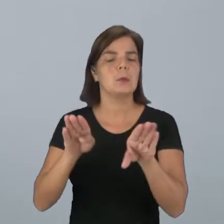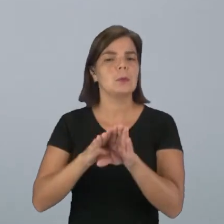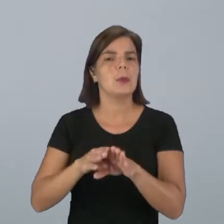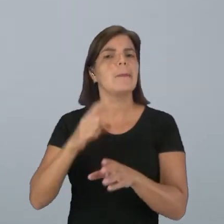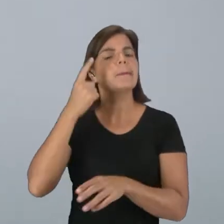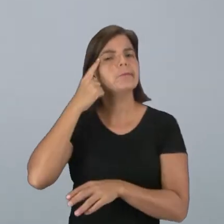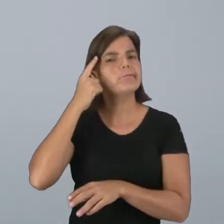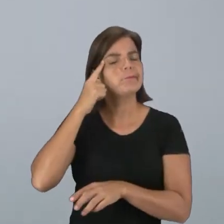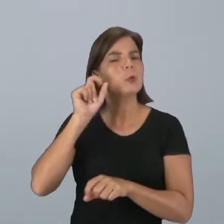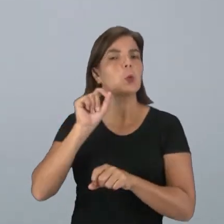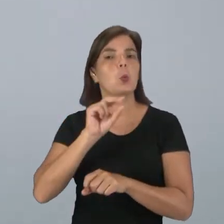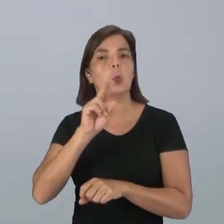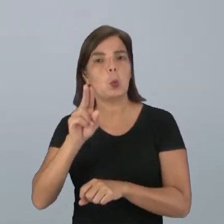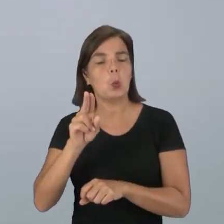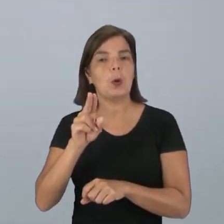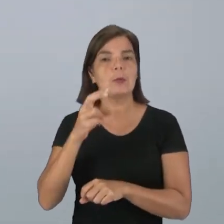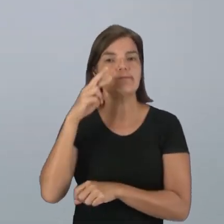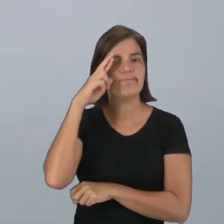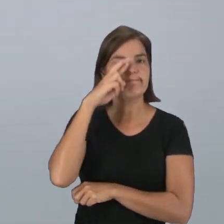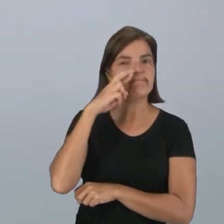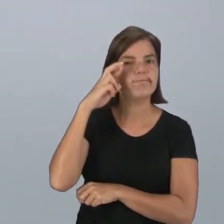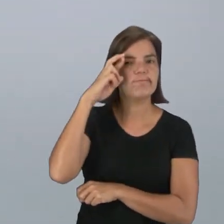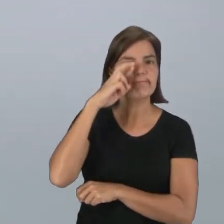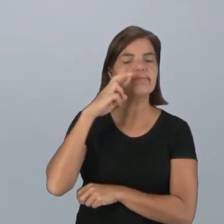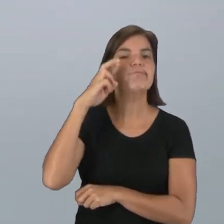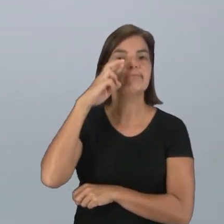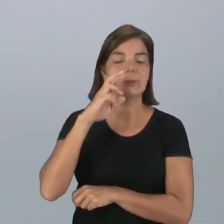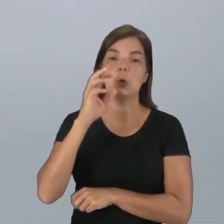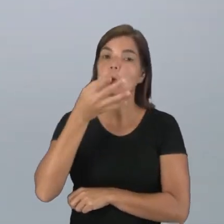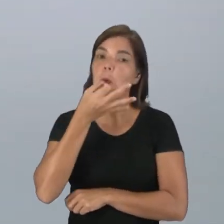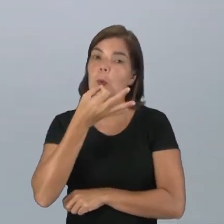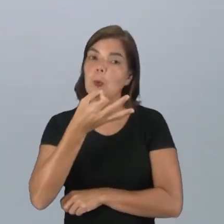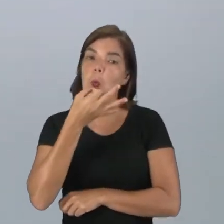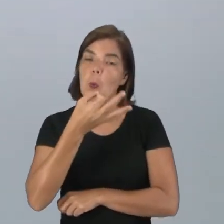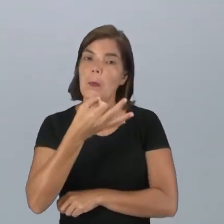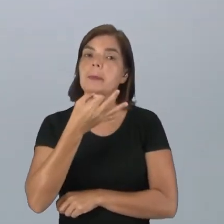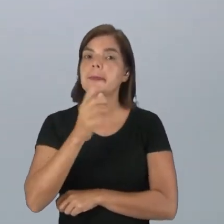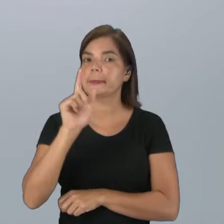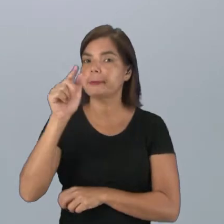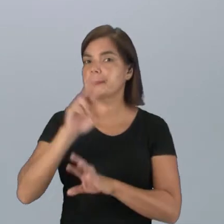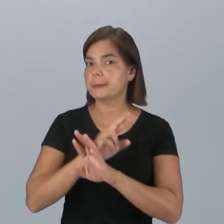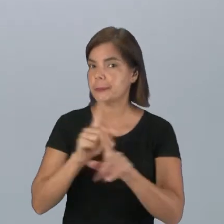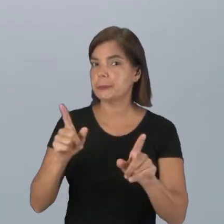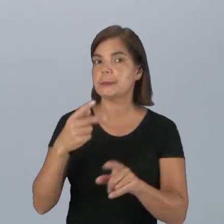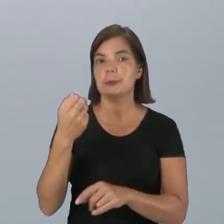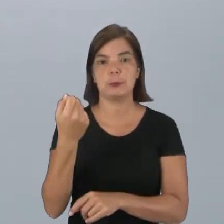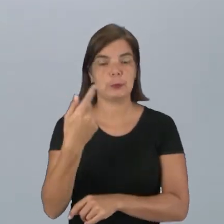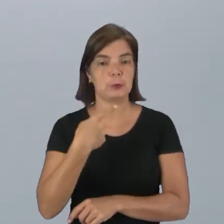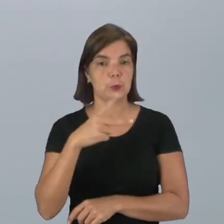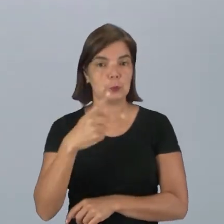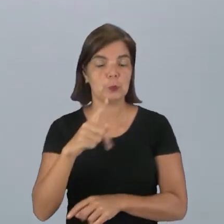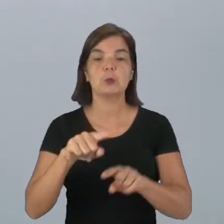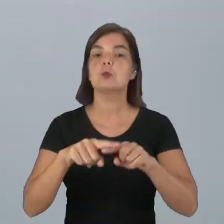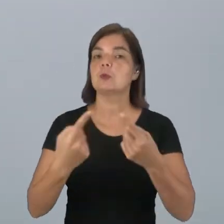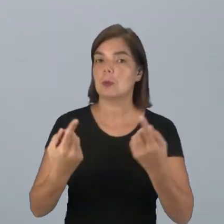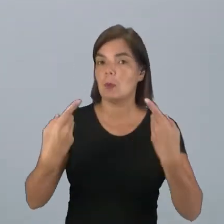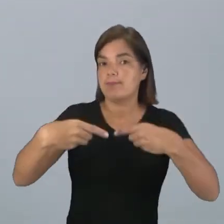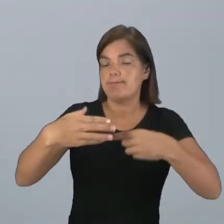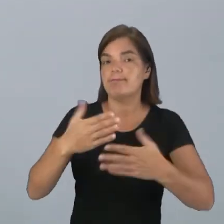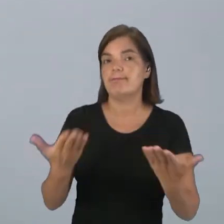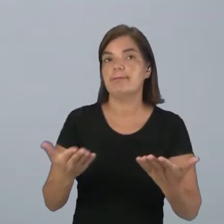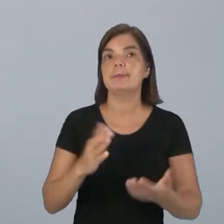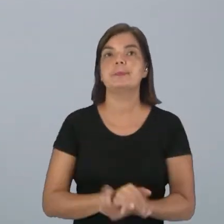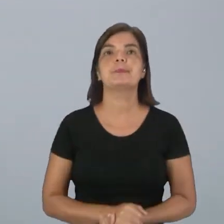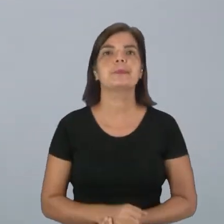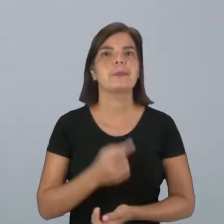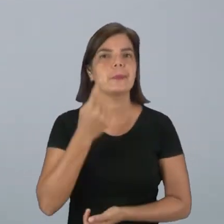refutar ou até mesmo para observar uma opinião, argumentos diferentes dos seus, que se contrapõem aos seus.